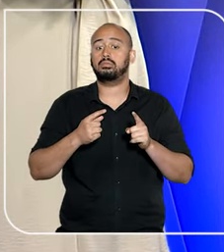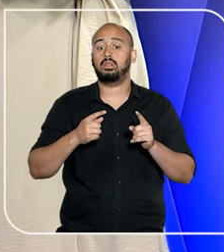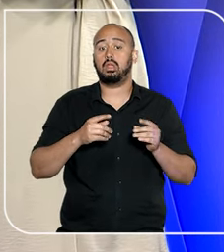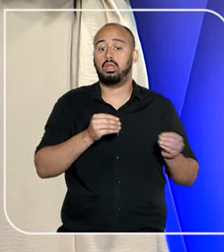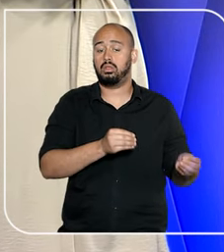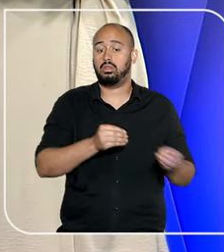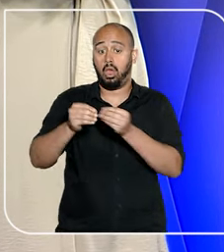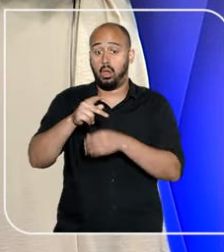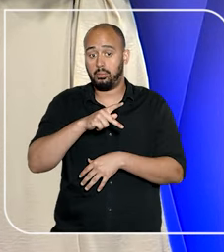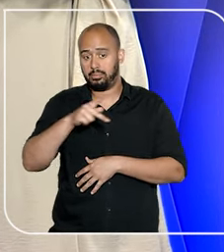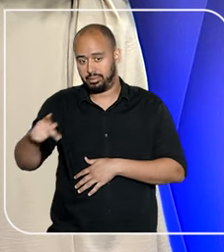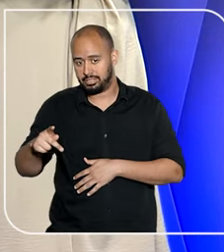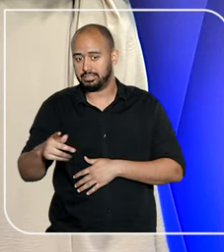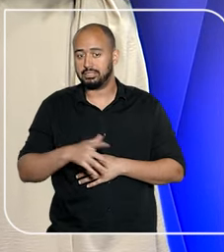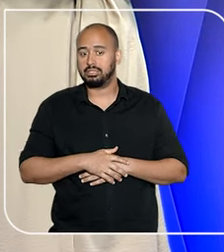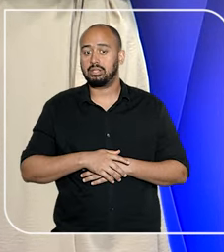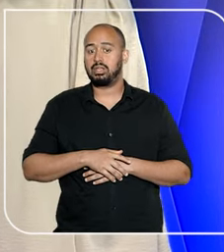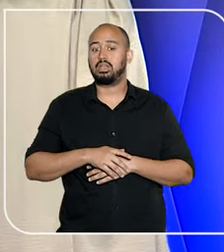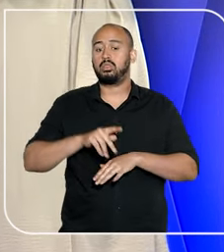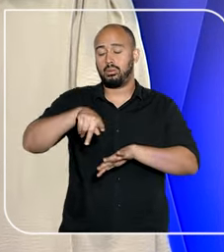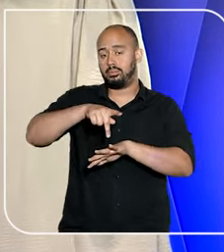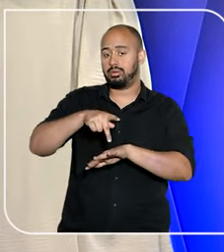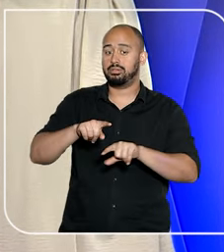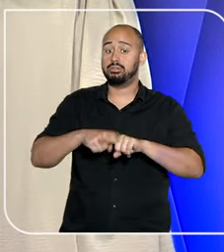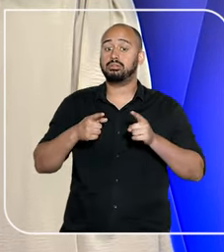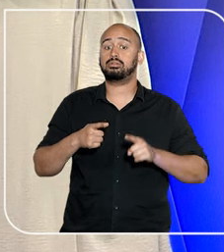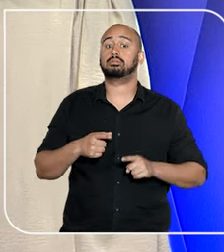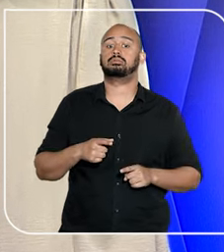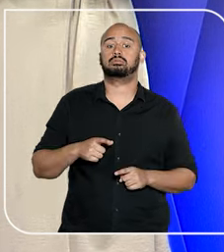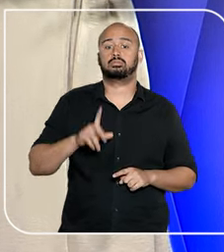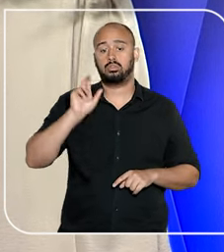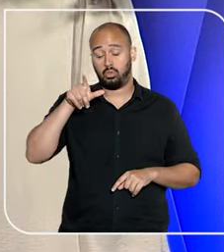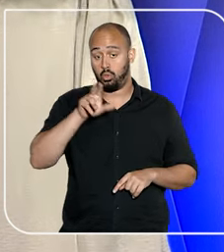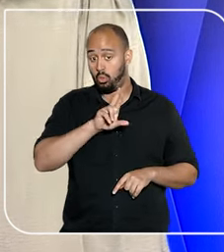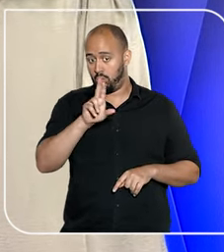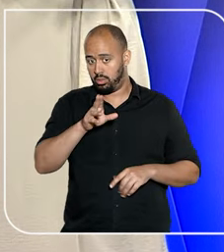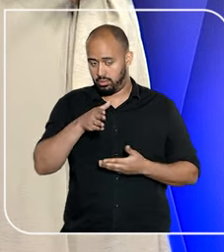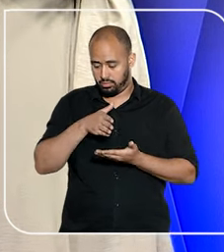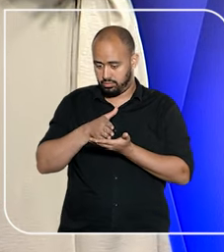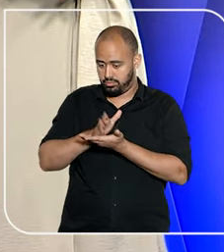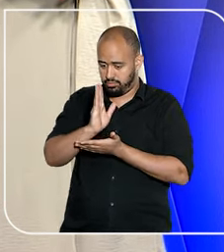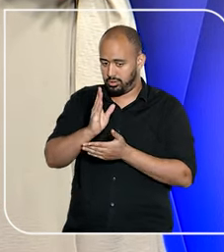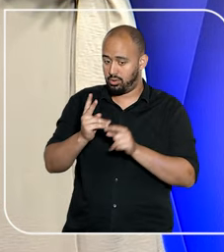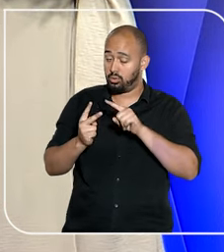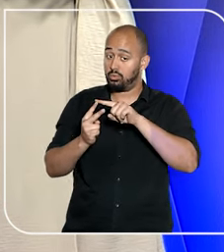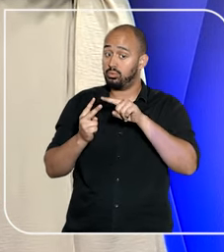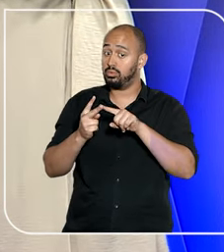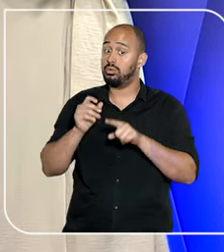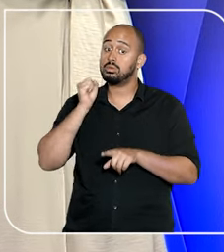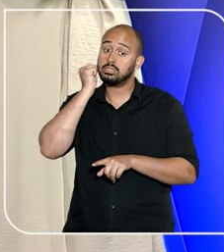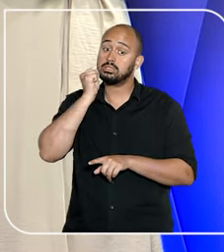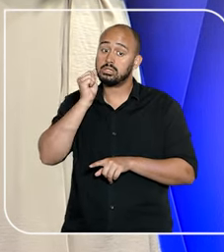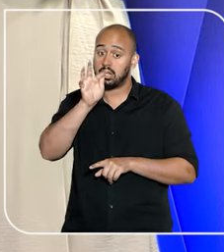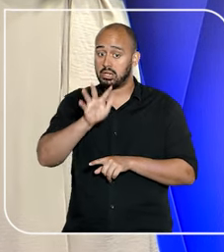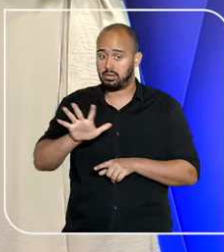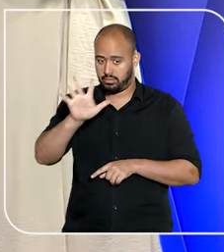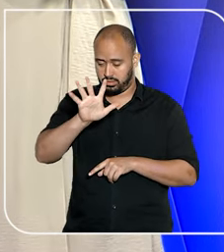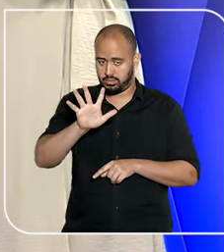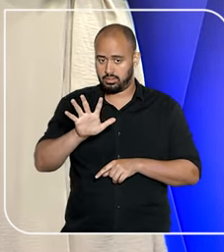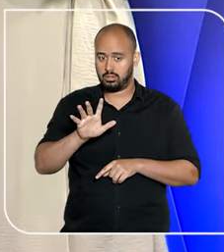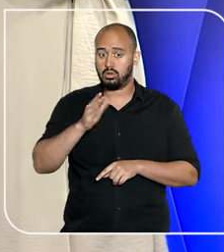decisão do presidente da República. O nome escolhido precisa, depois, ser aprovado pelo Senado Federal.